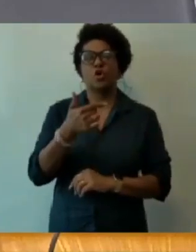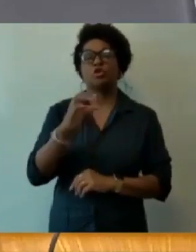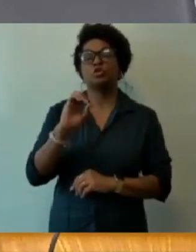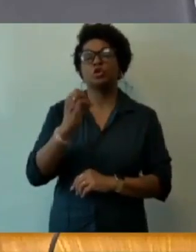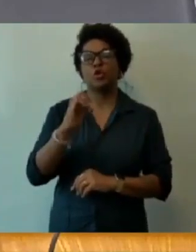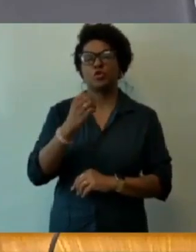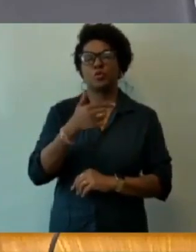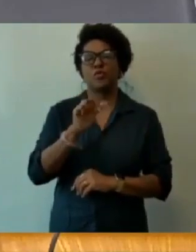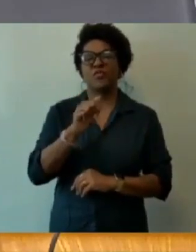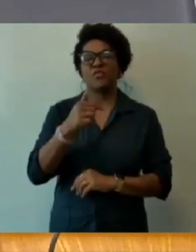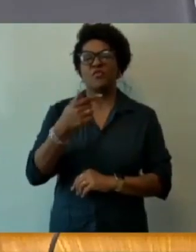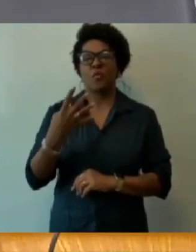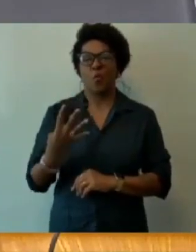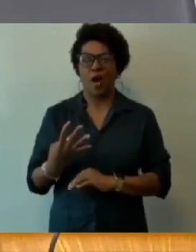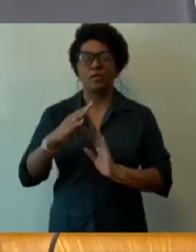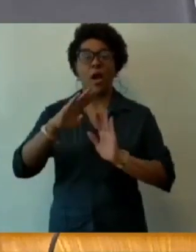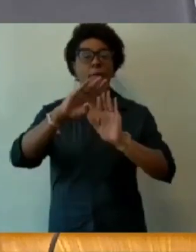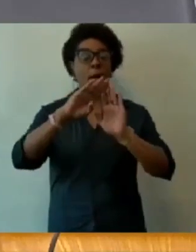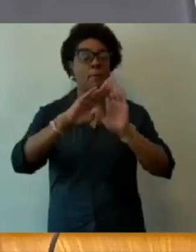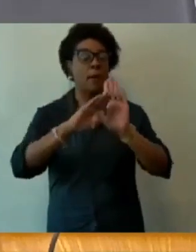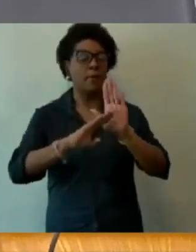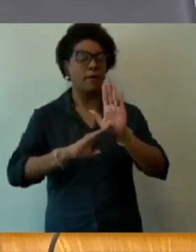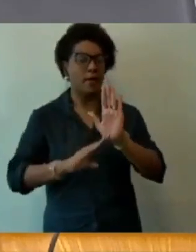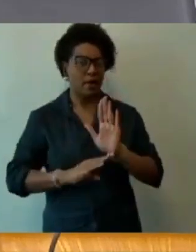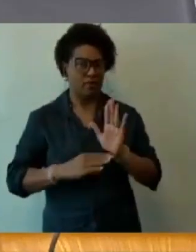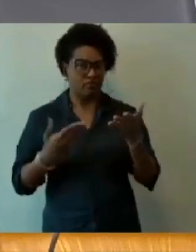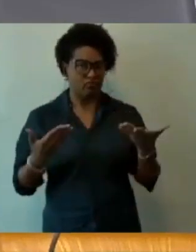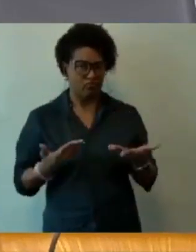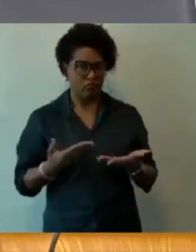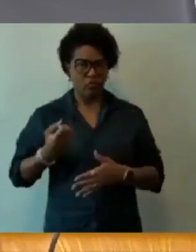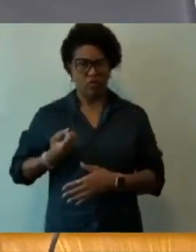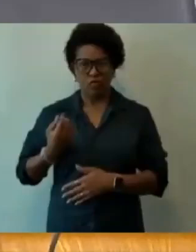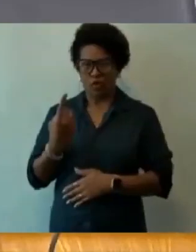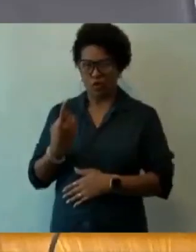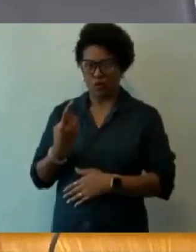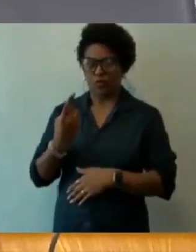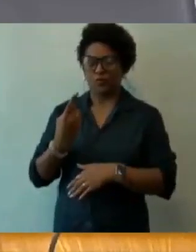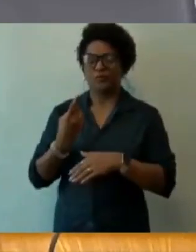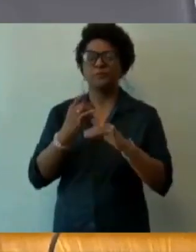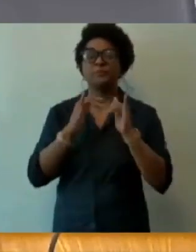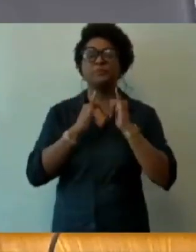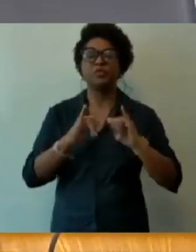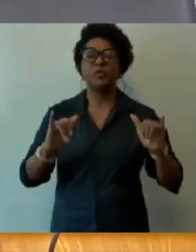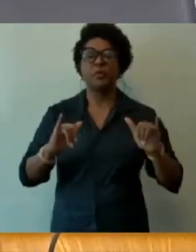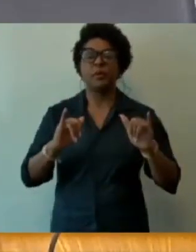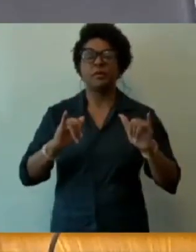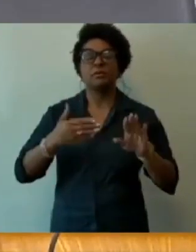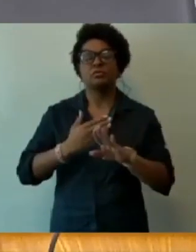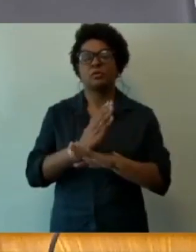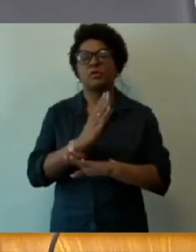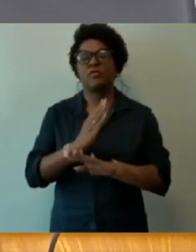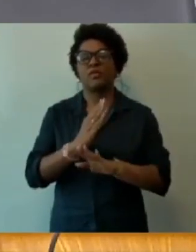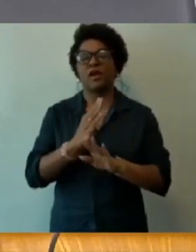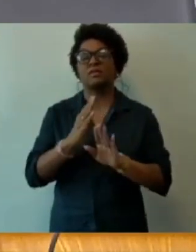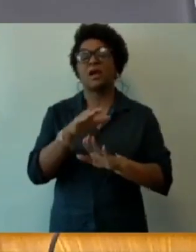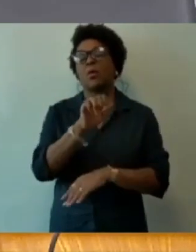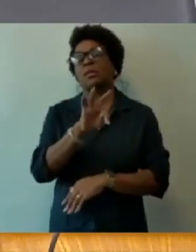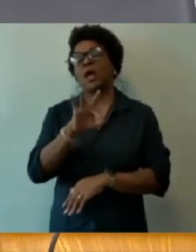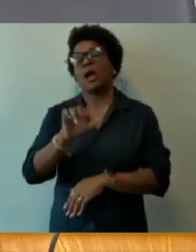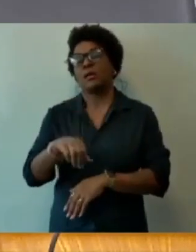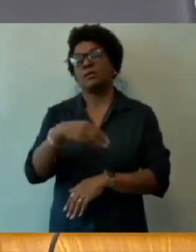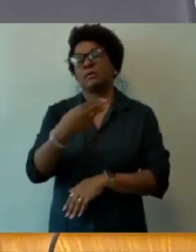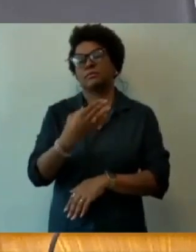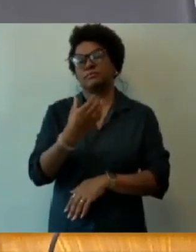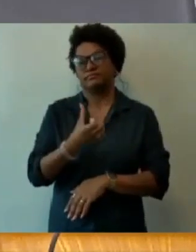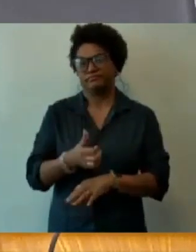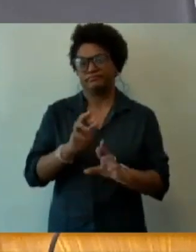trabalhos. Item 1, comunicação de aprovação da ata da 36ª Reunião Ordinária, visto